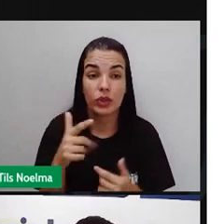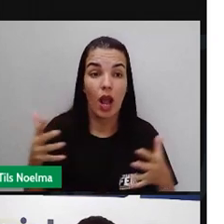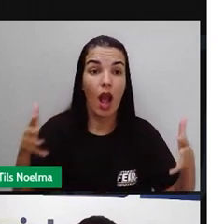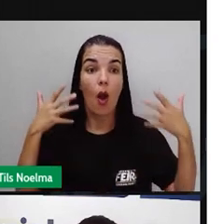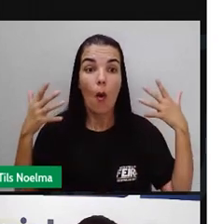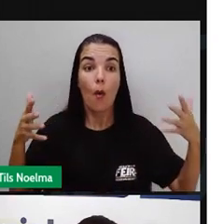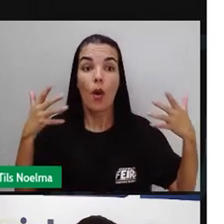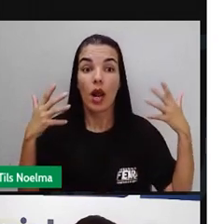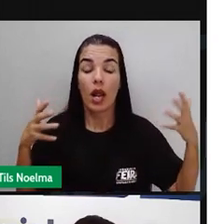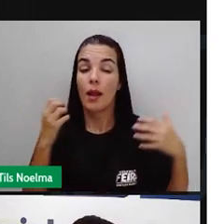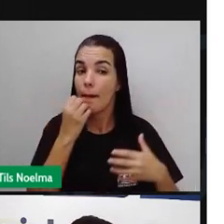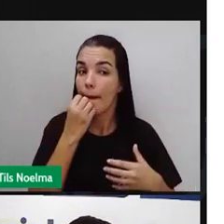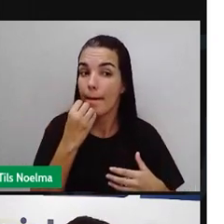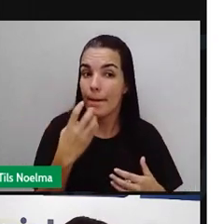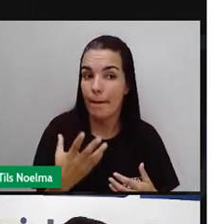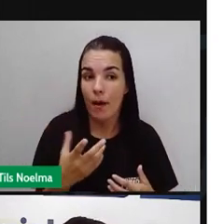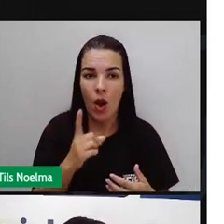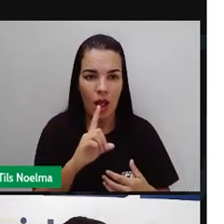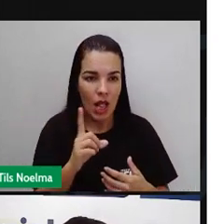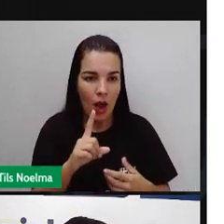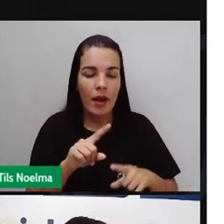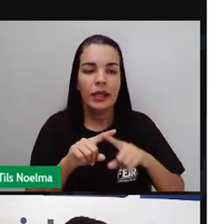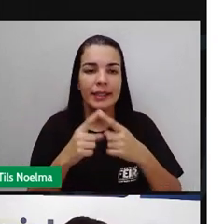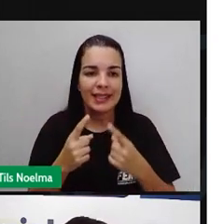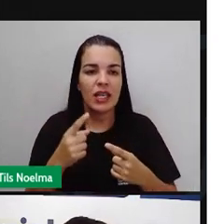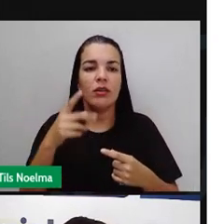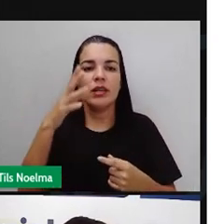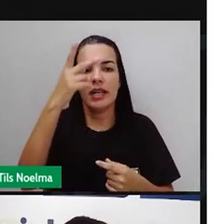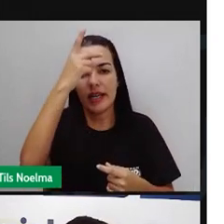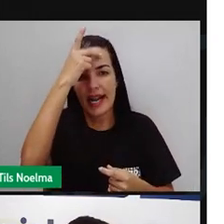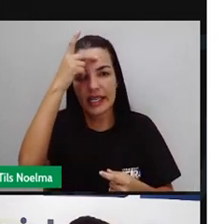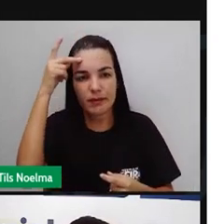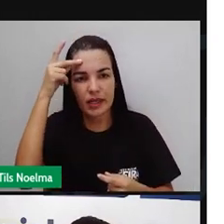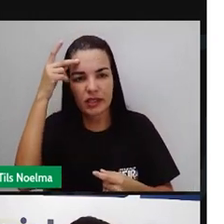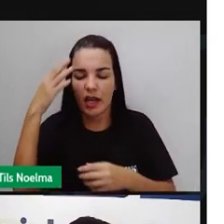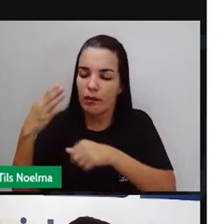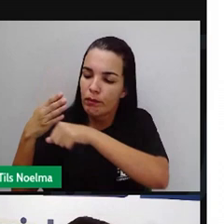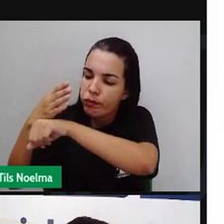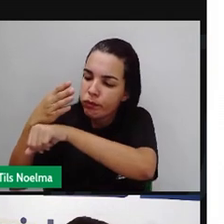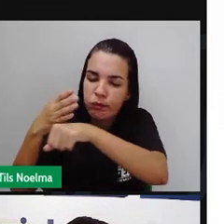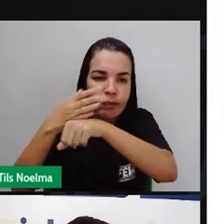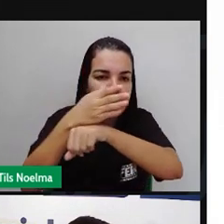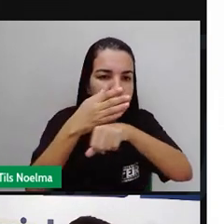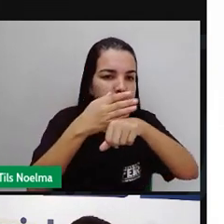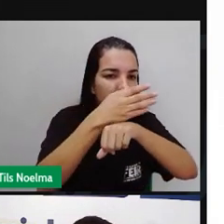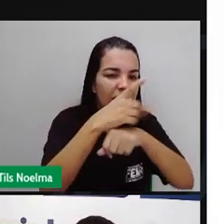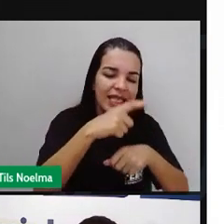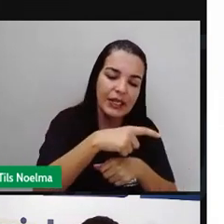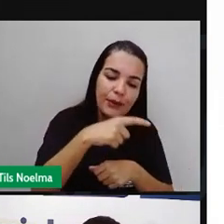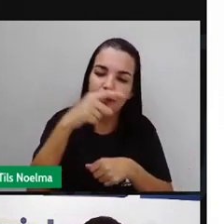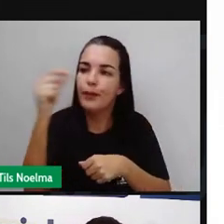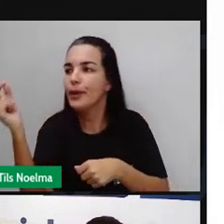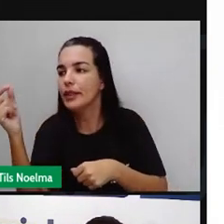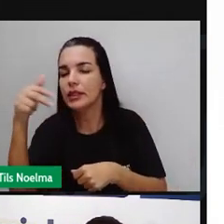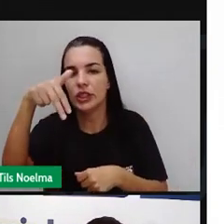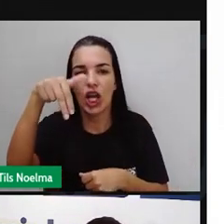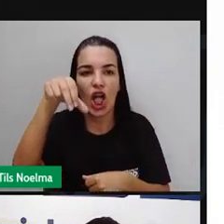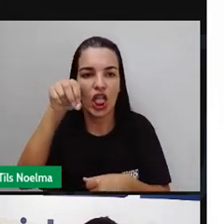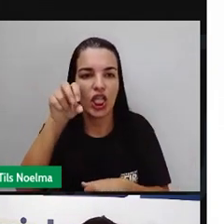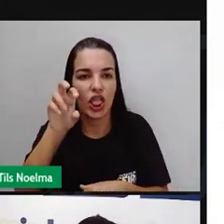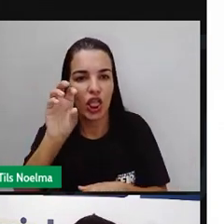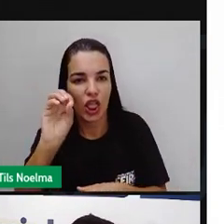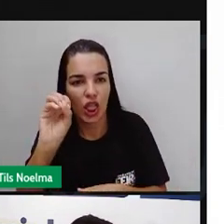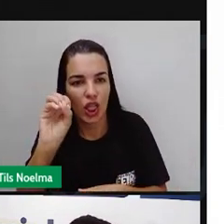passando por uma grande seca do nordeste não tinha como produzir então as condições de vida estavam bastante